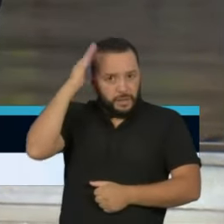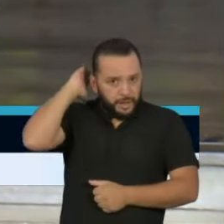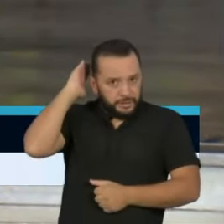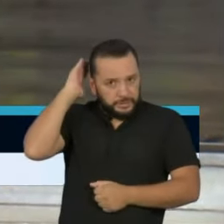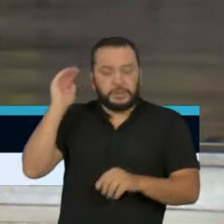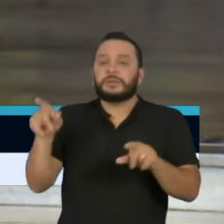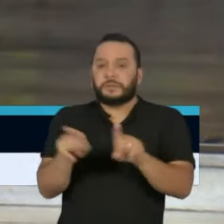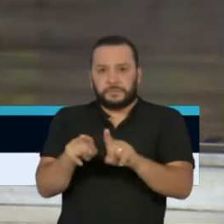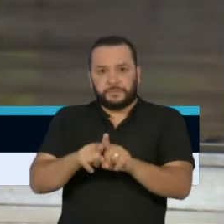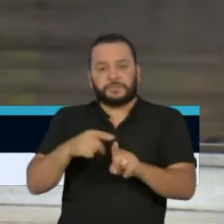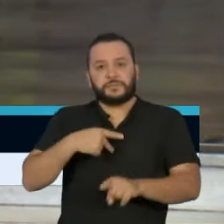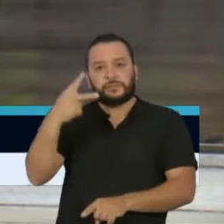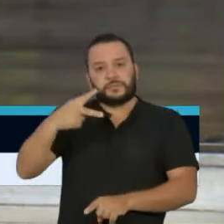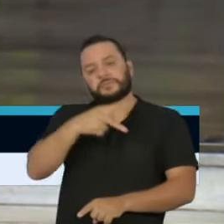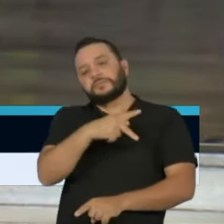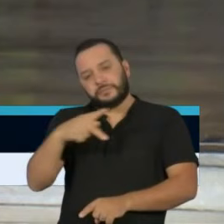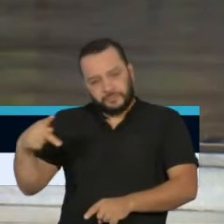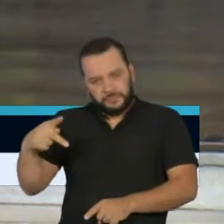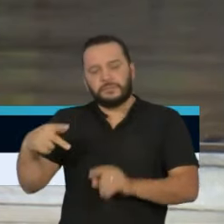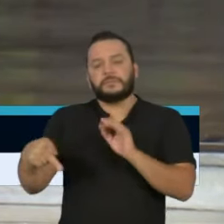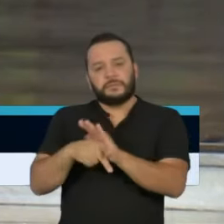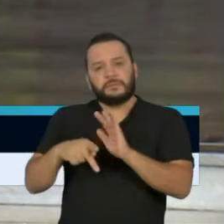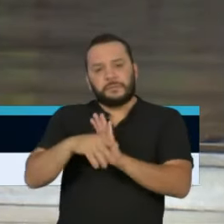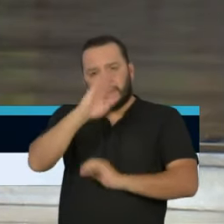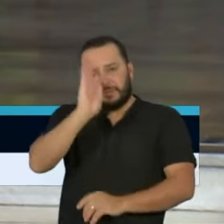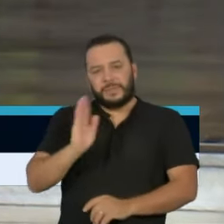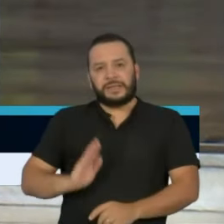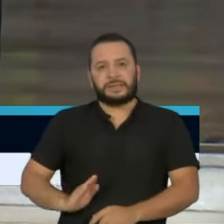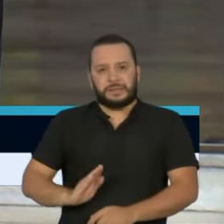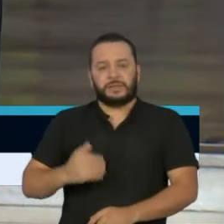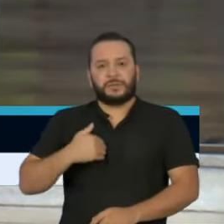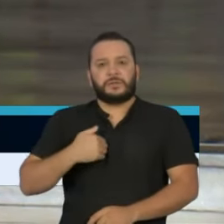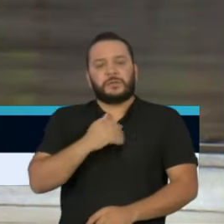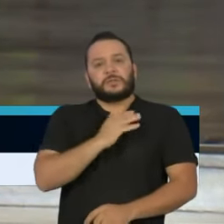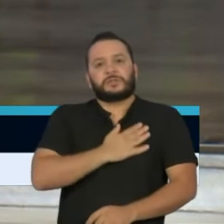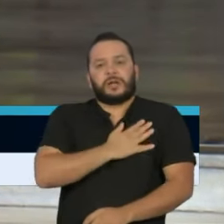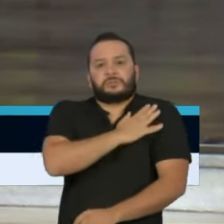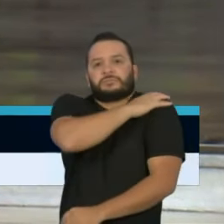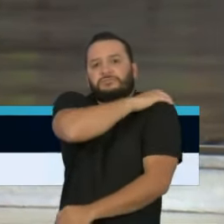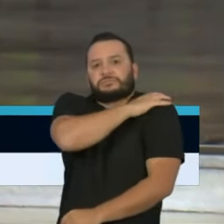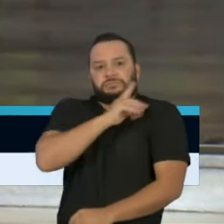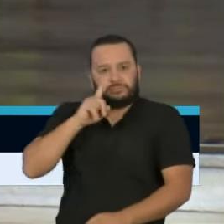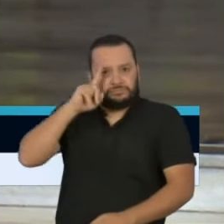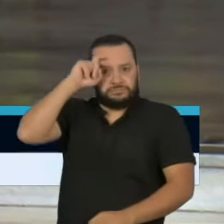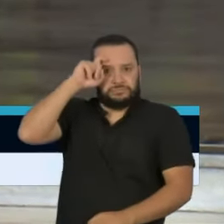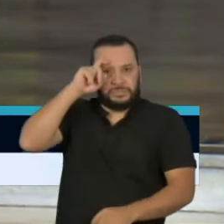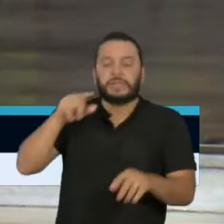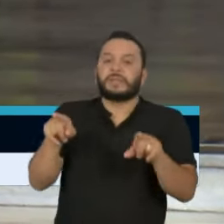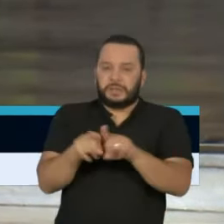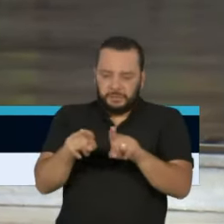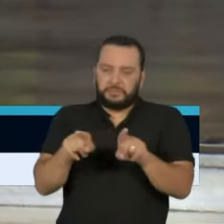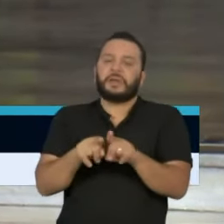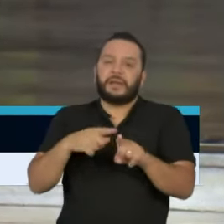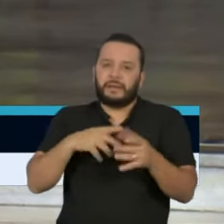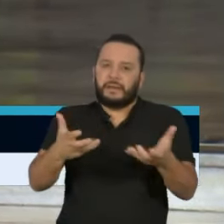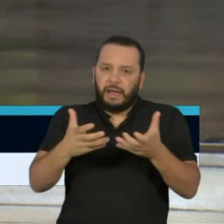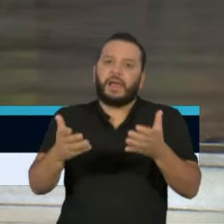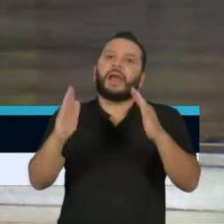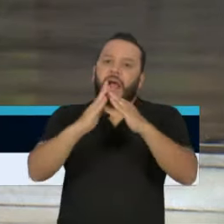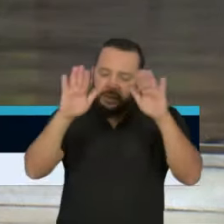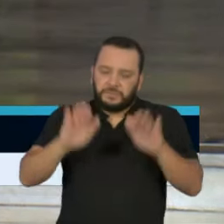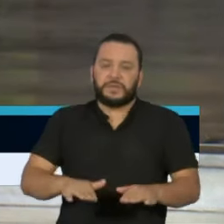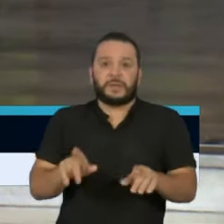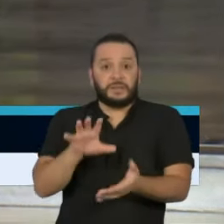vice-presidente da República, Hamilton Mourão, o Centro de Estudos do Exército Brasileiro